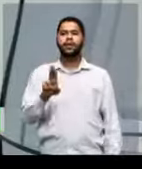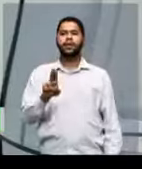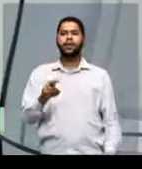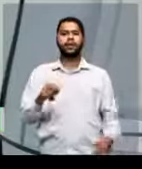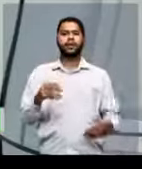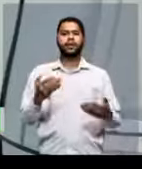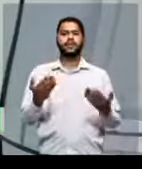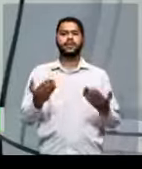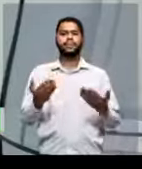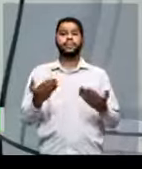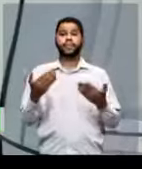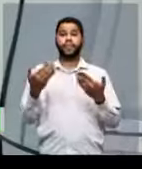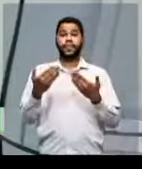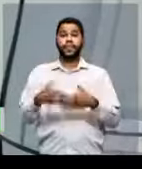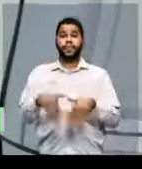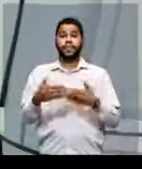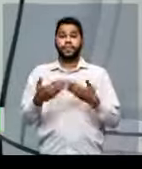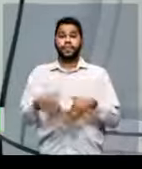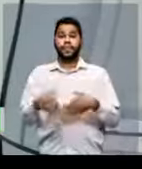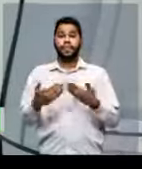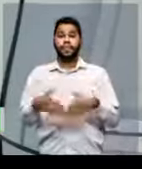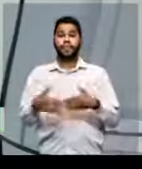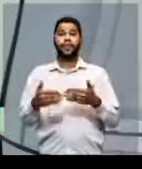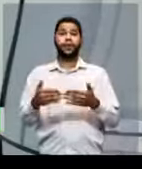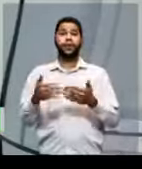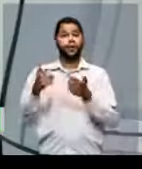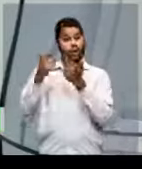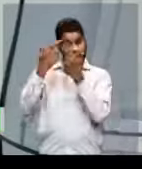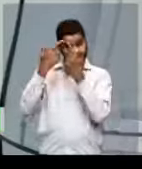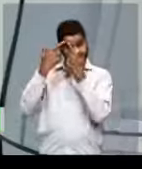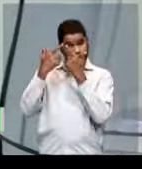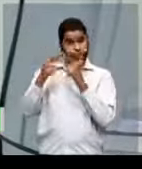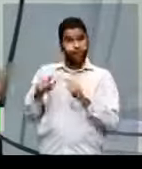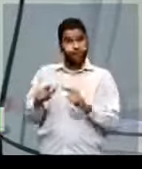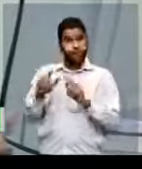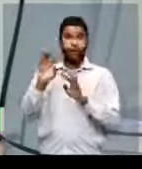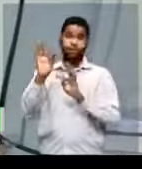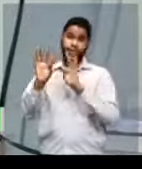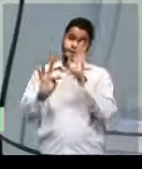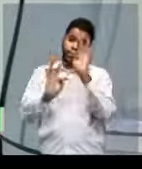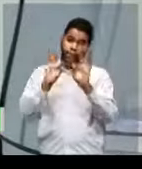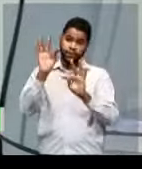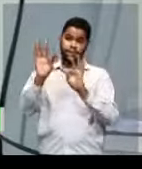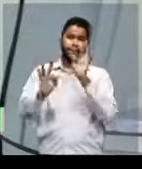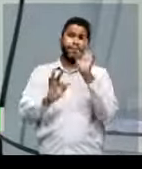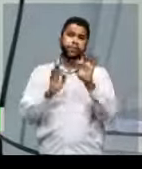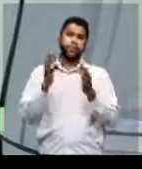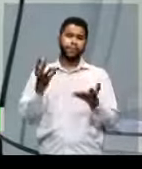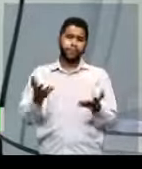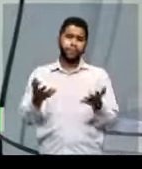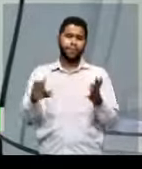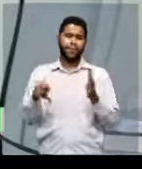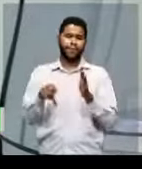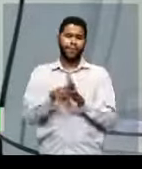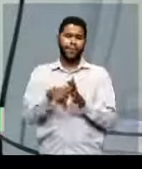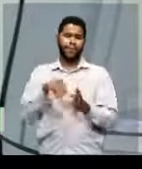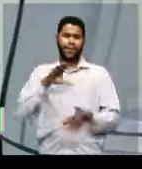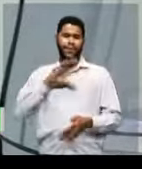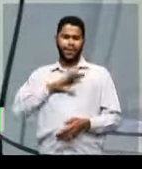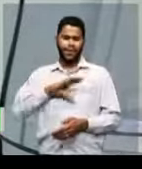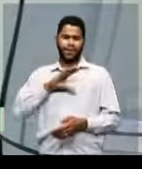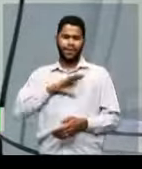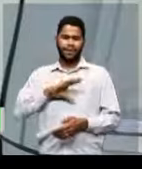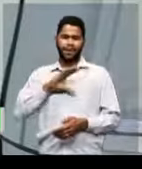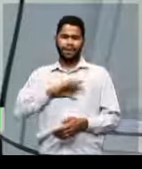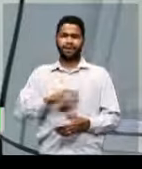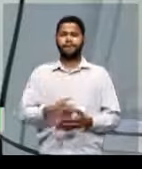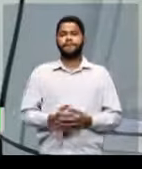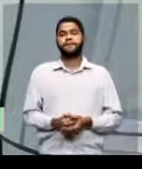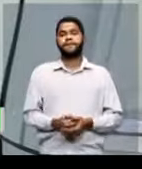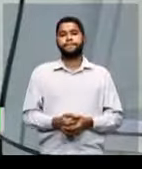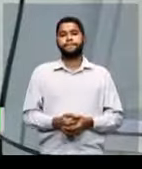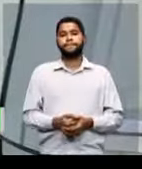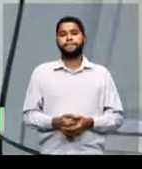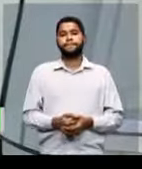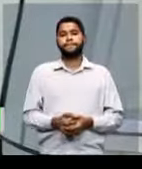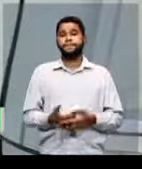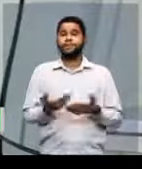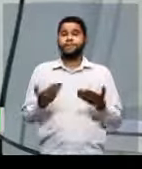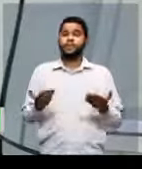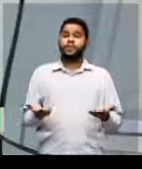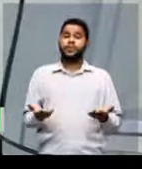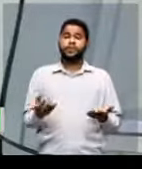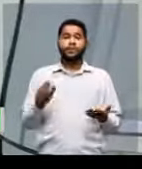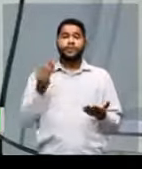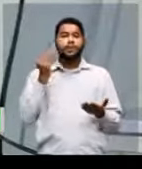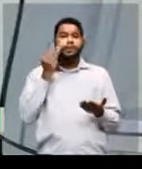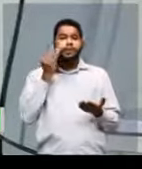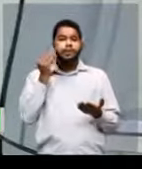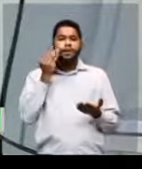de linguagens e suas tecnologias, o que a gente chama de prova de português do Enem. Então, na verdade, foi